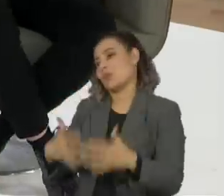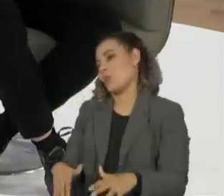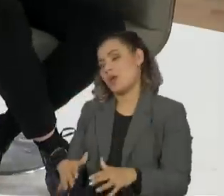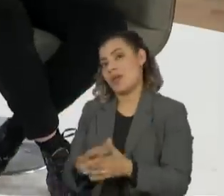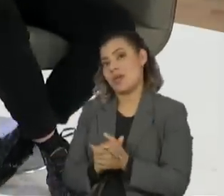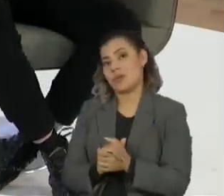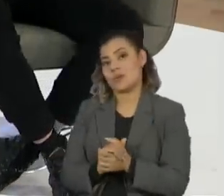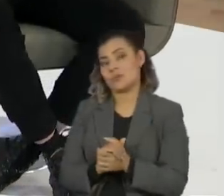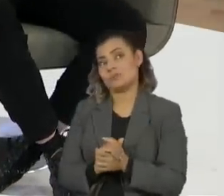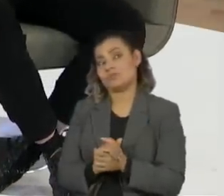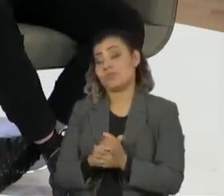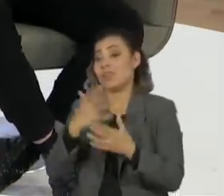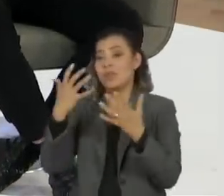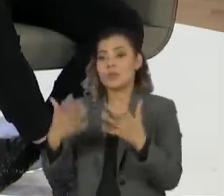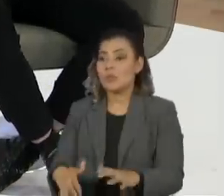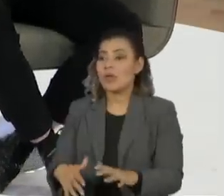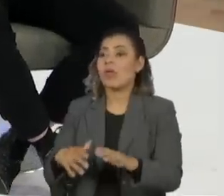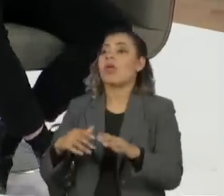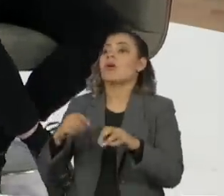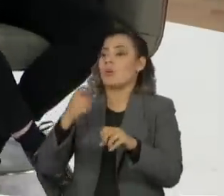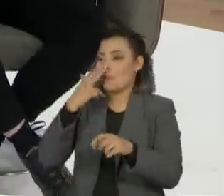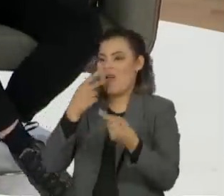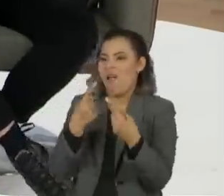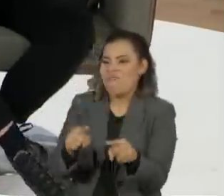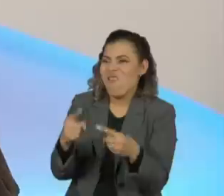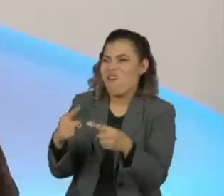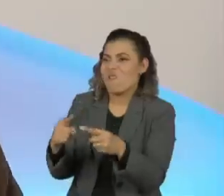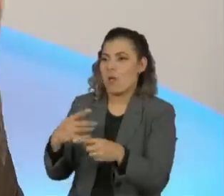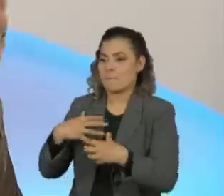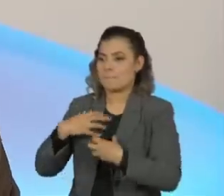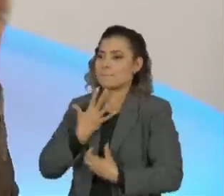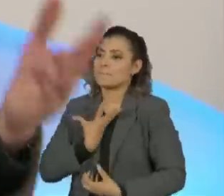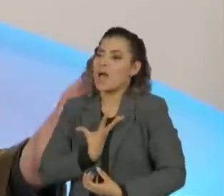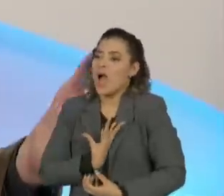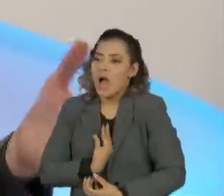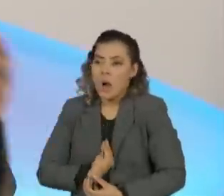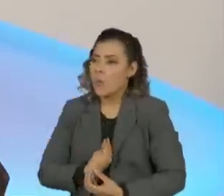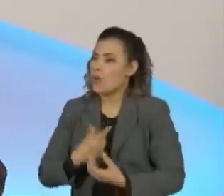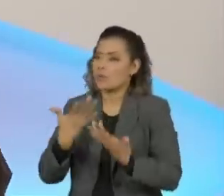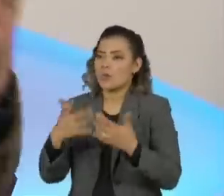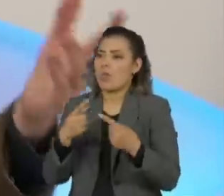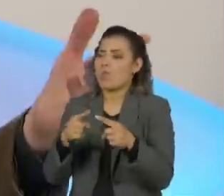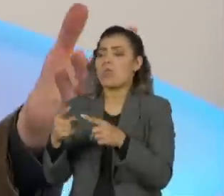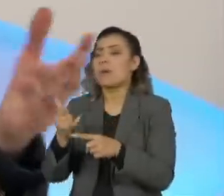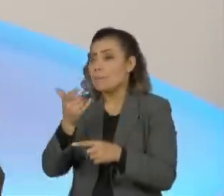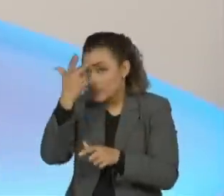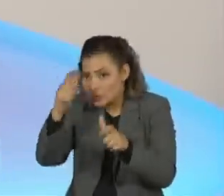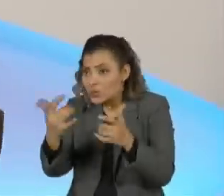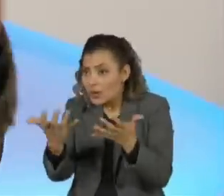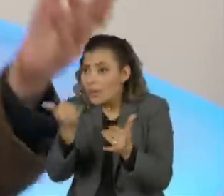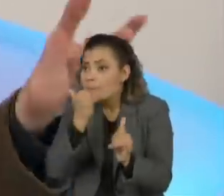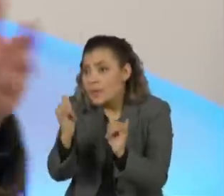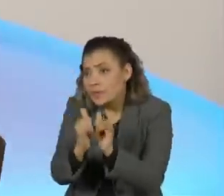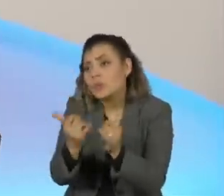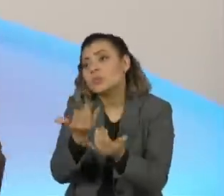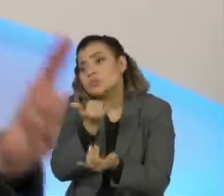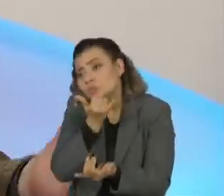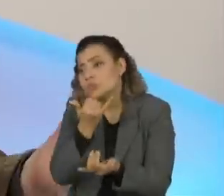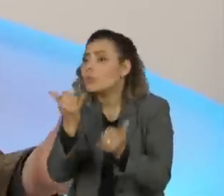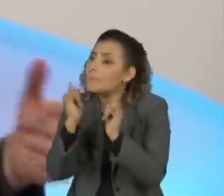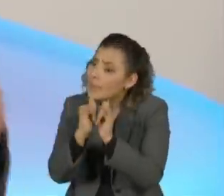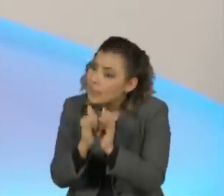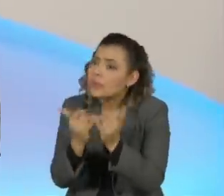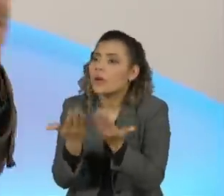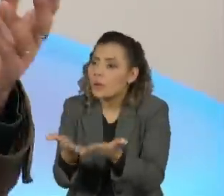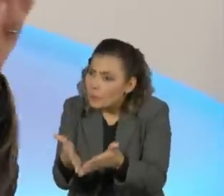nenhuma, ficar fustigando, feridas, ou mágoas. se vocês querem um perdão, por falta de perdão, pelo amor de Deus, aqui está